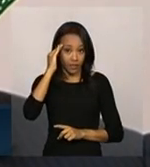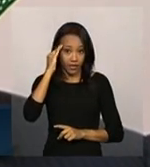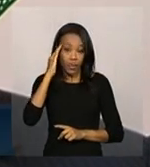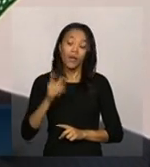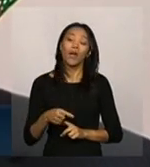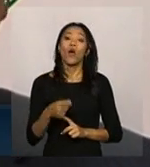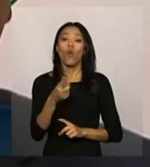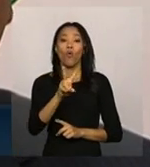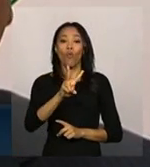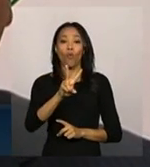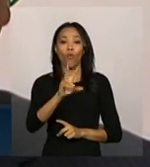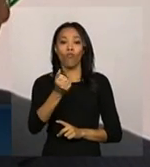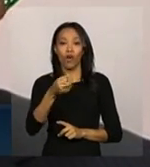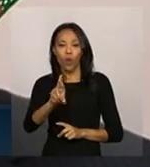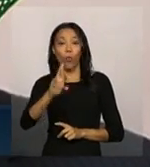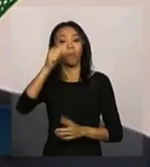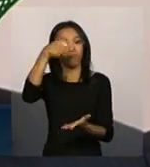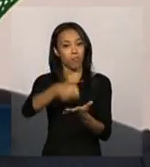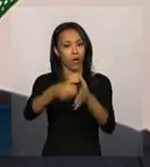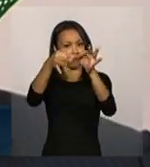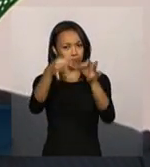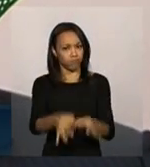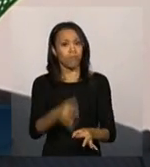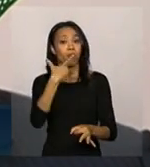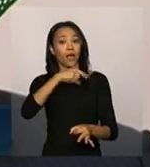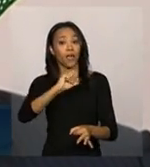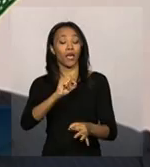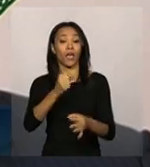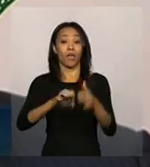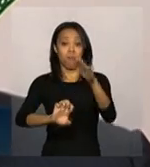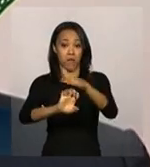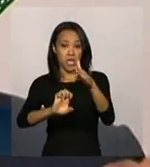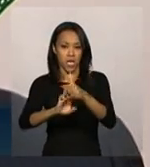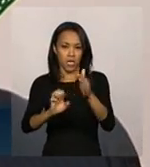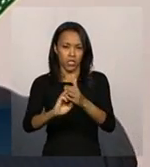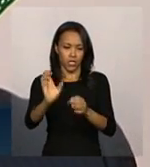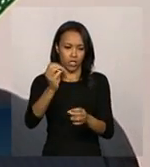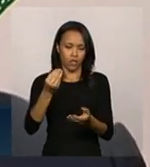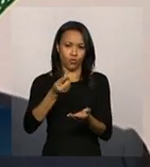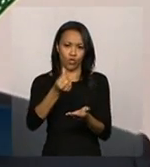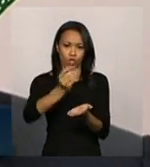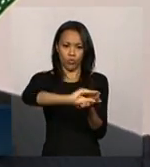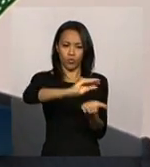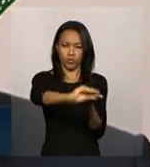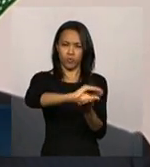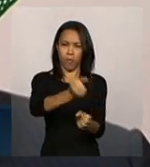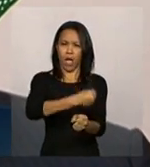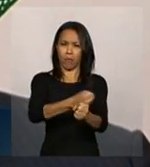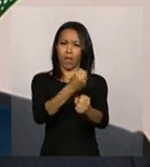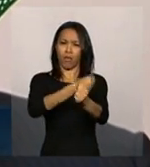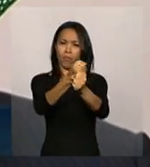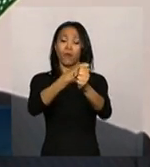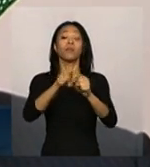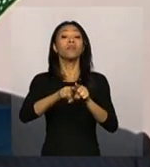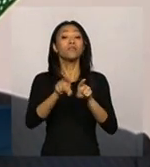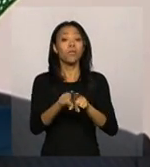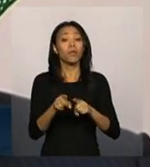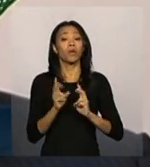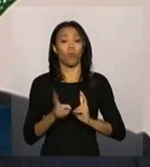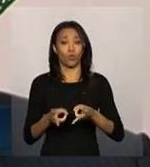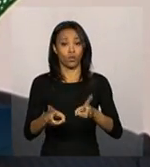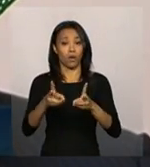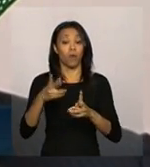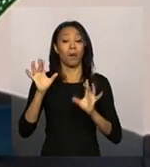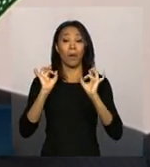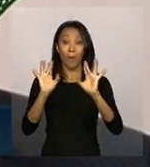justa para os investidores e um preço adequado para permitir a segurança e a qualidade do serviço para os